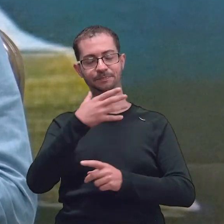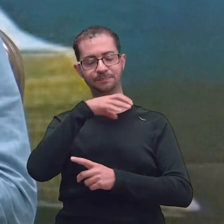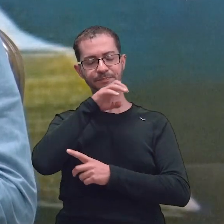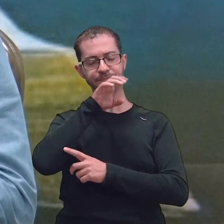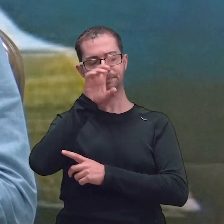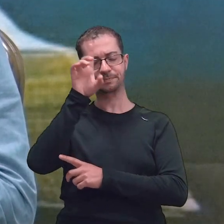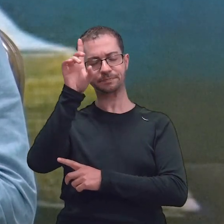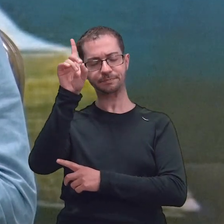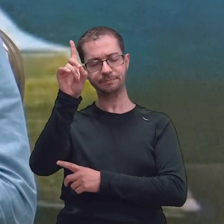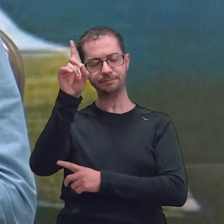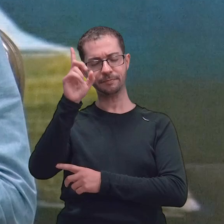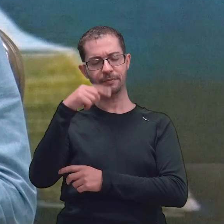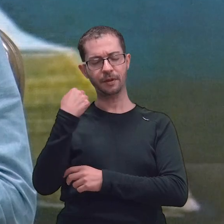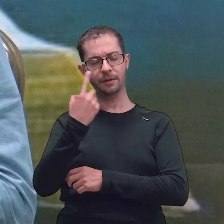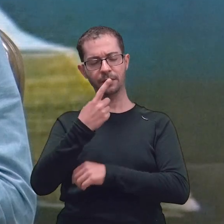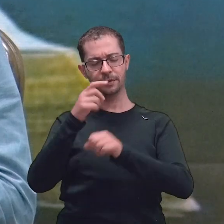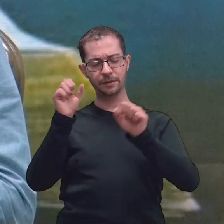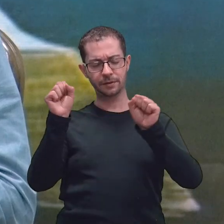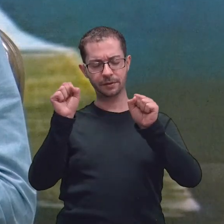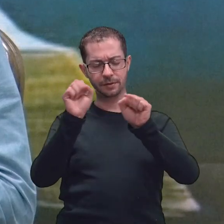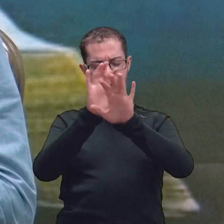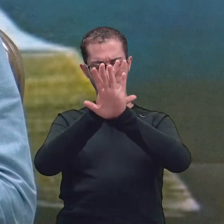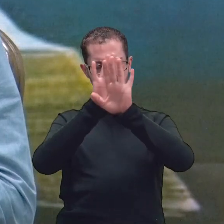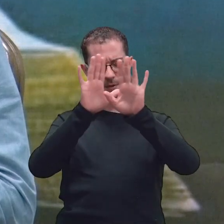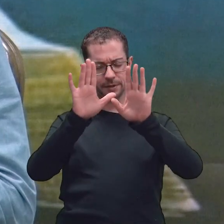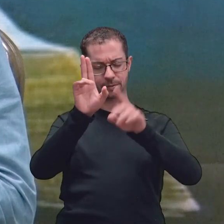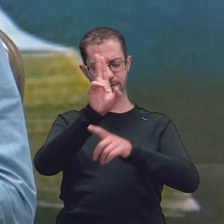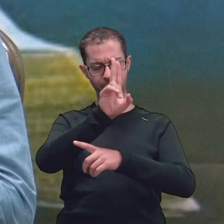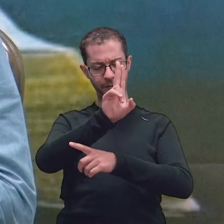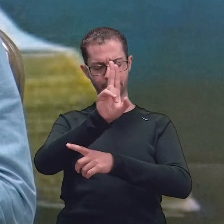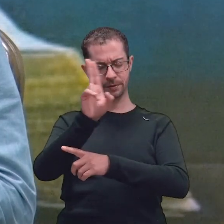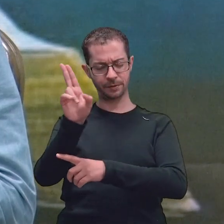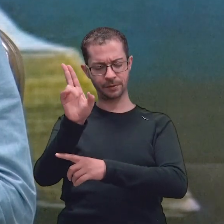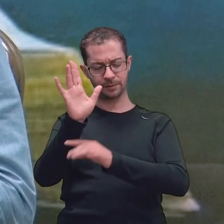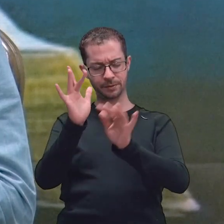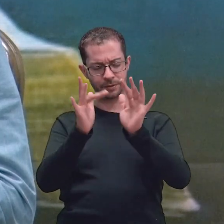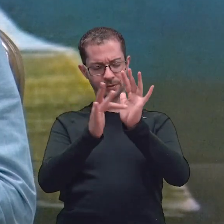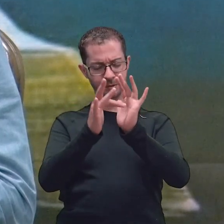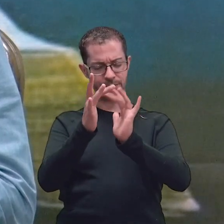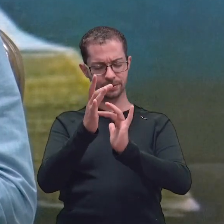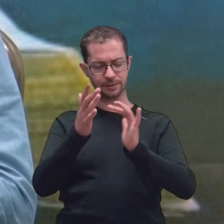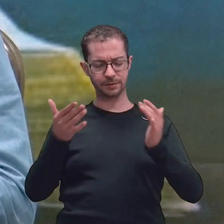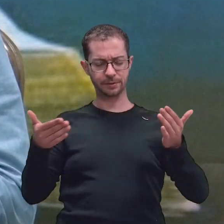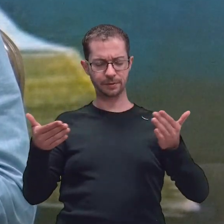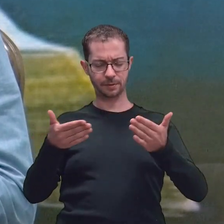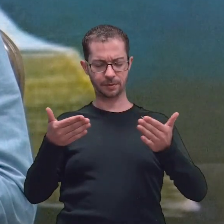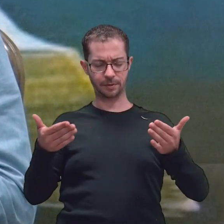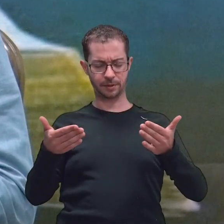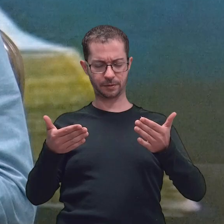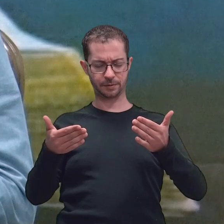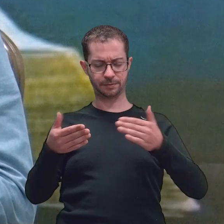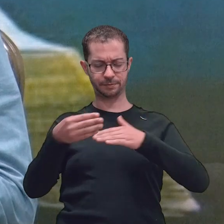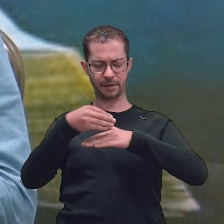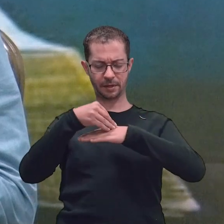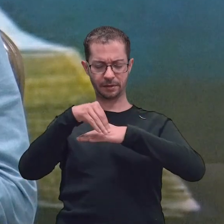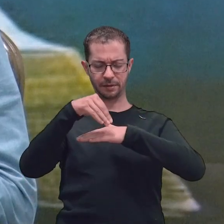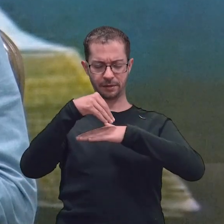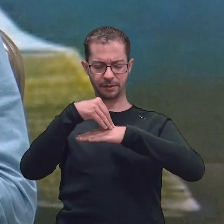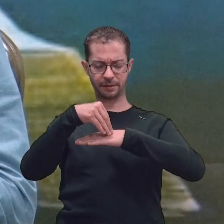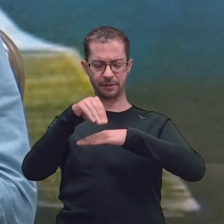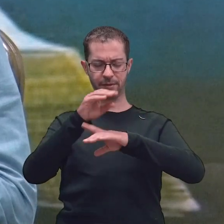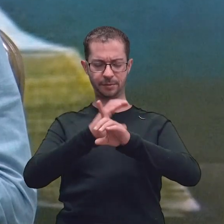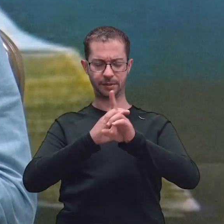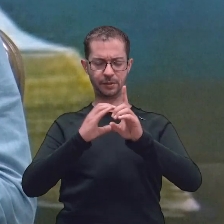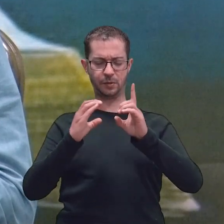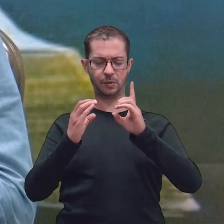Pai, glorifica o Teu nome nesse momento, nessa transmissão. Traga aos